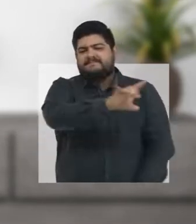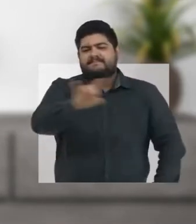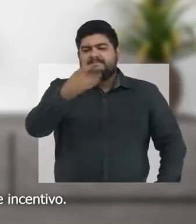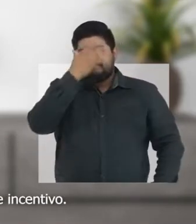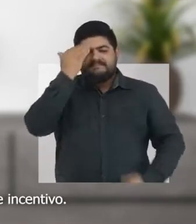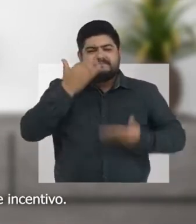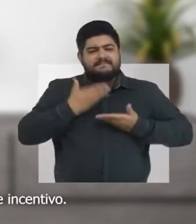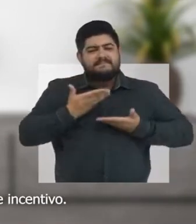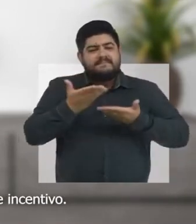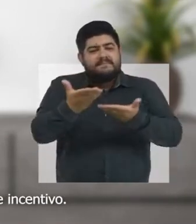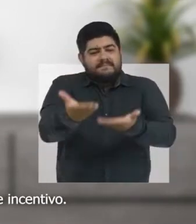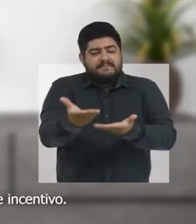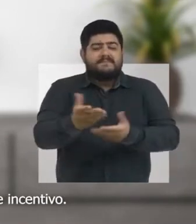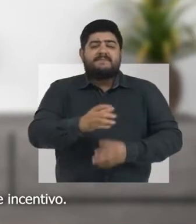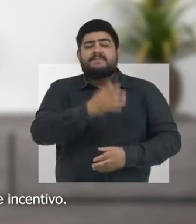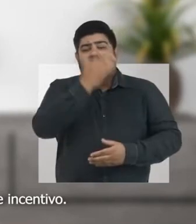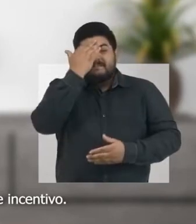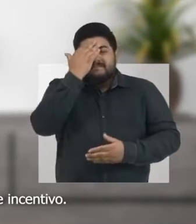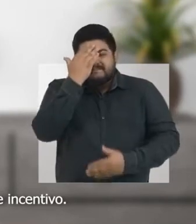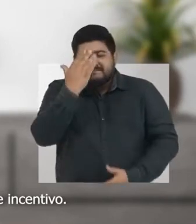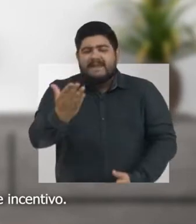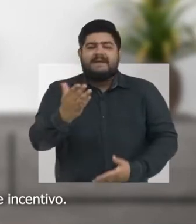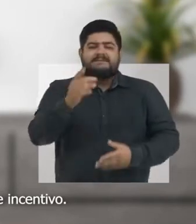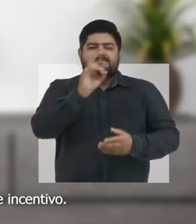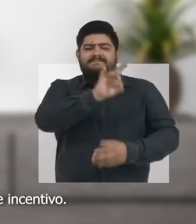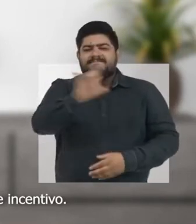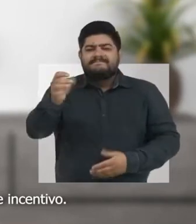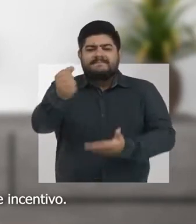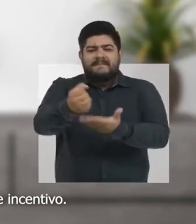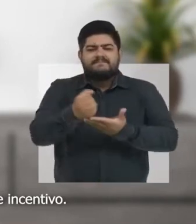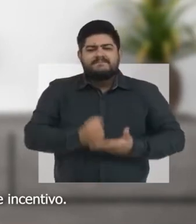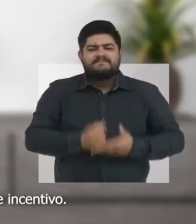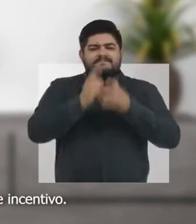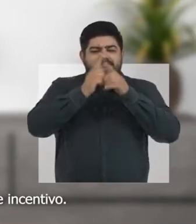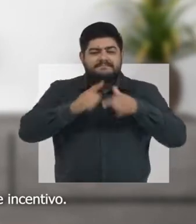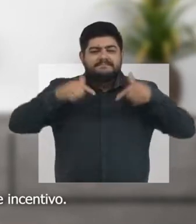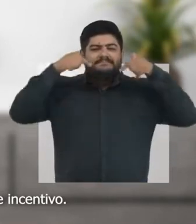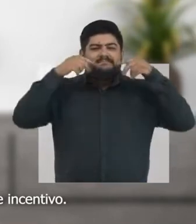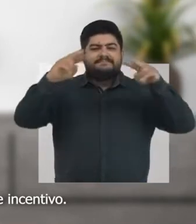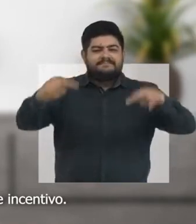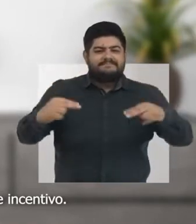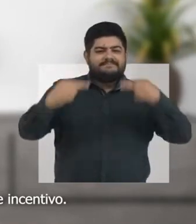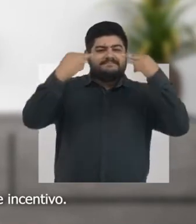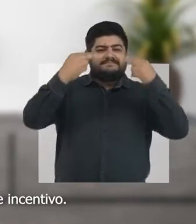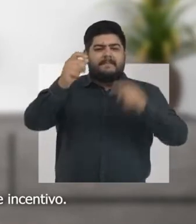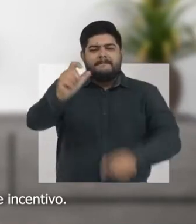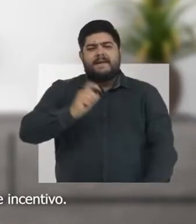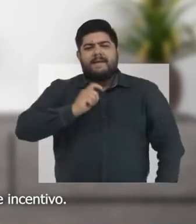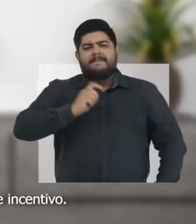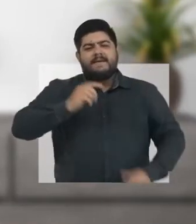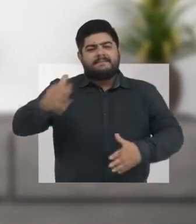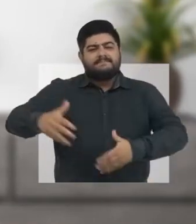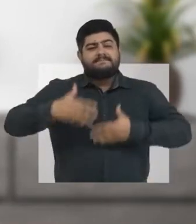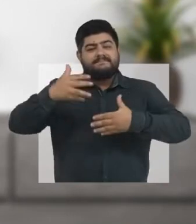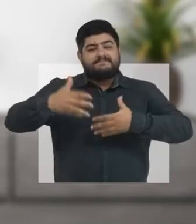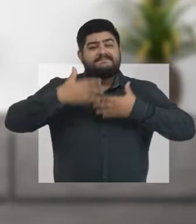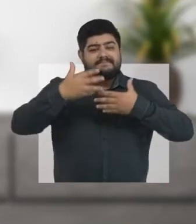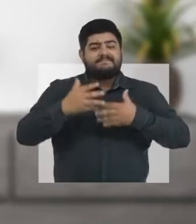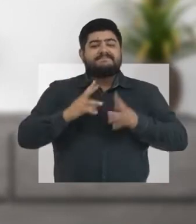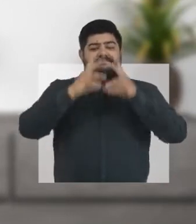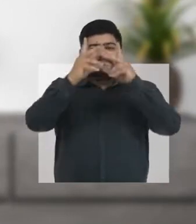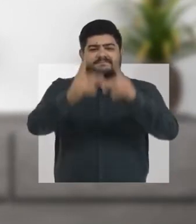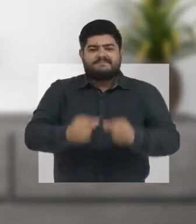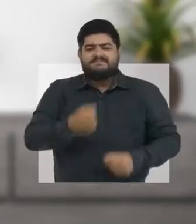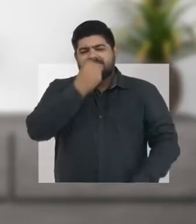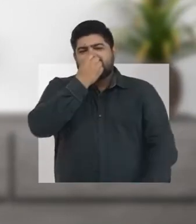recebeu. Sou grata por cada apoio, por cada sorriso, por cada olhar e frase de incentivo. Tudo isso